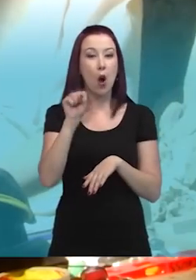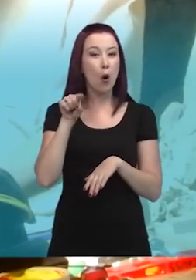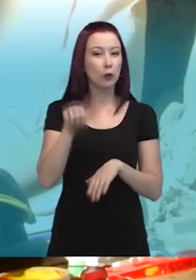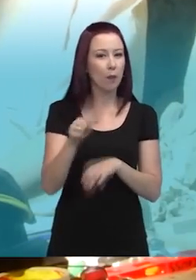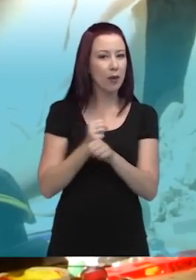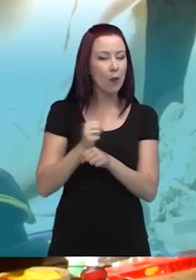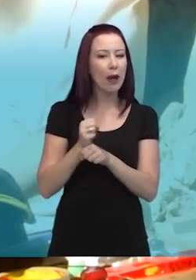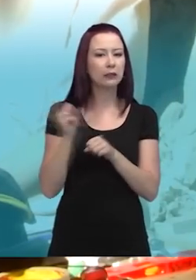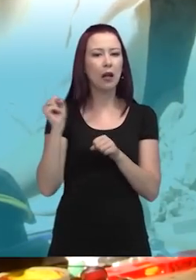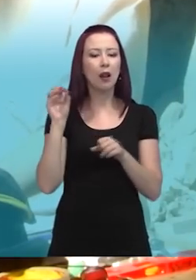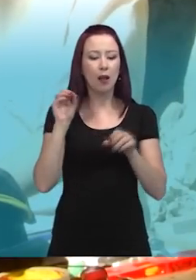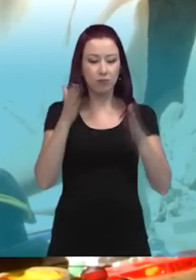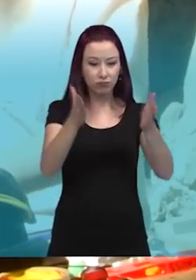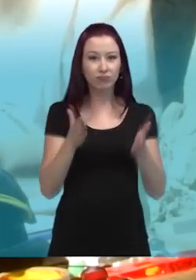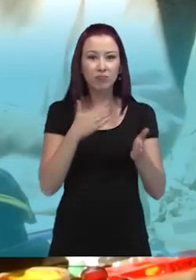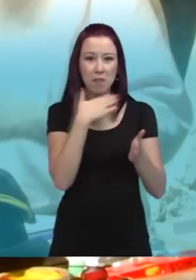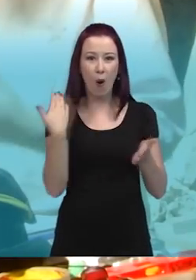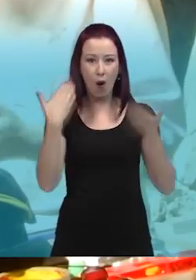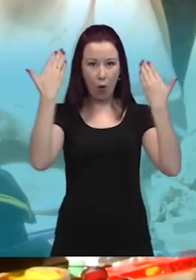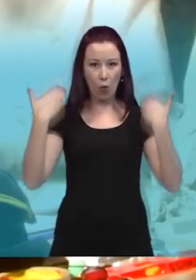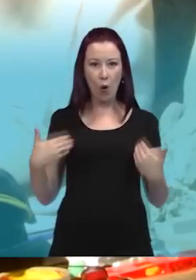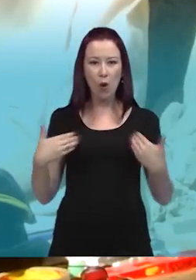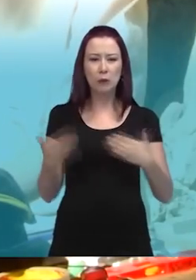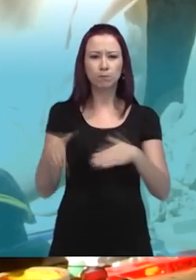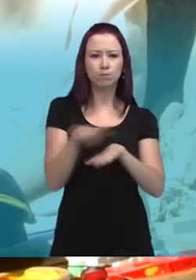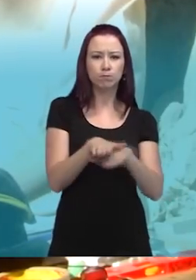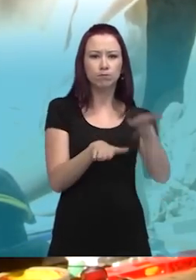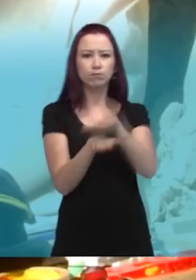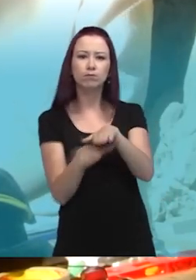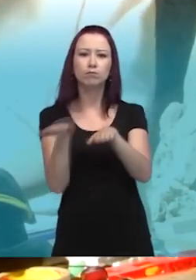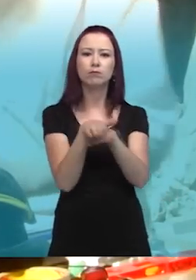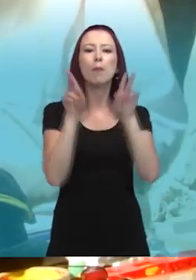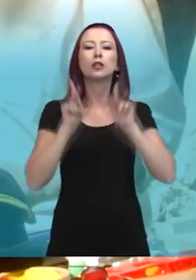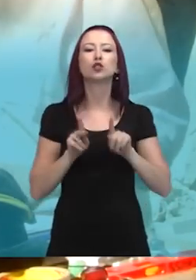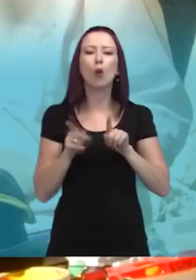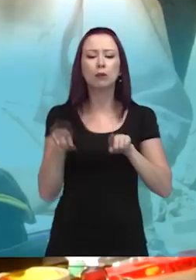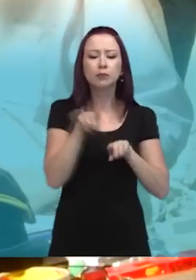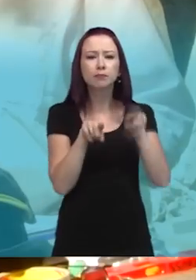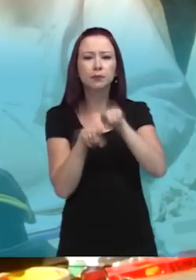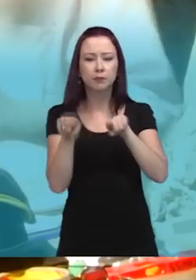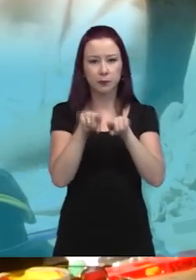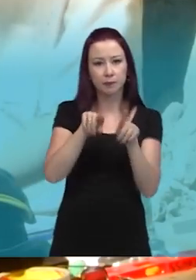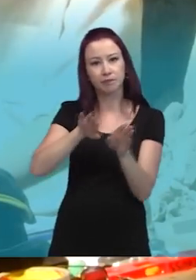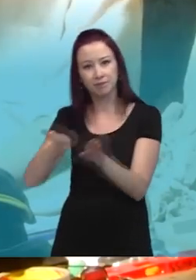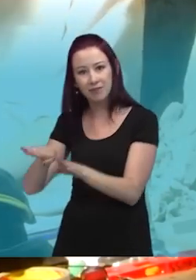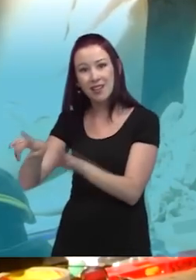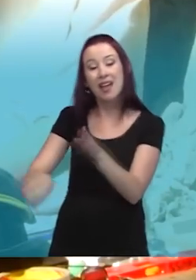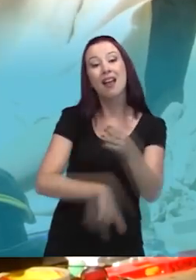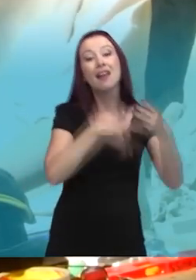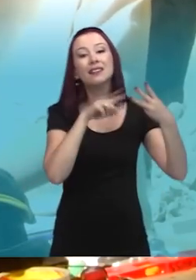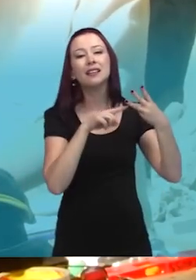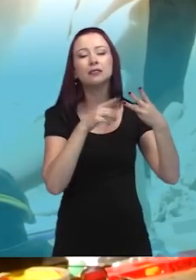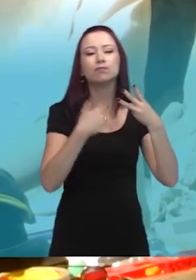ênfase na manipulação do corpo, na qual diversos indivíduos eram enterrados numa mesma cova. Depois disso, muda para o próximo padrão,